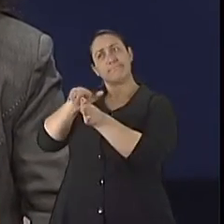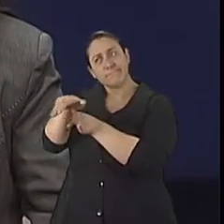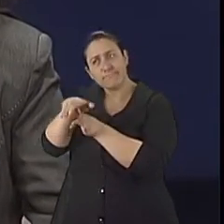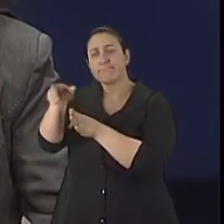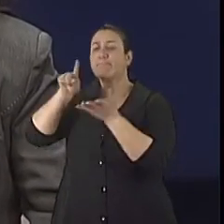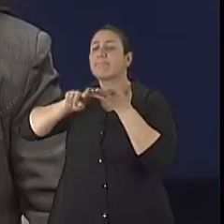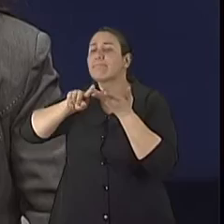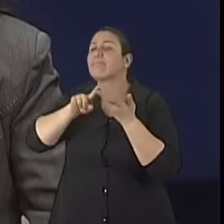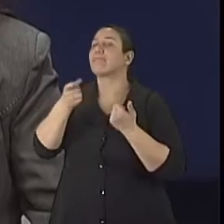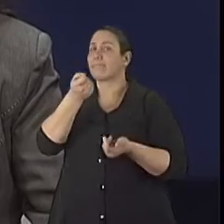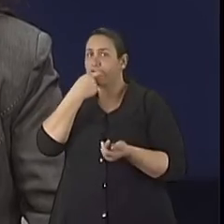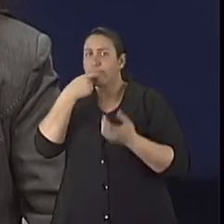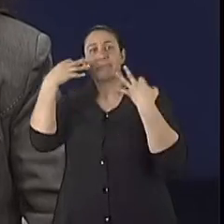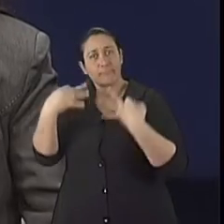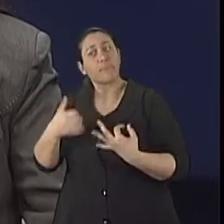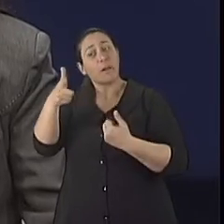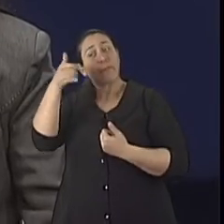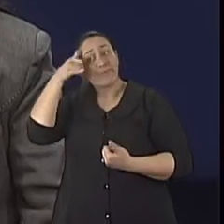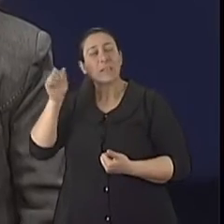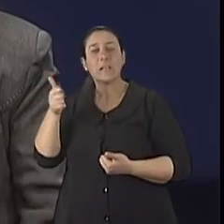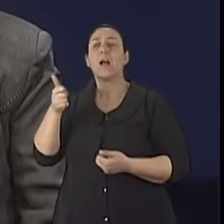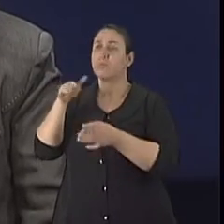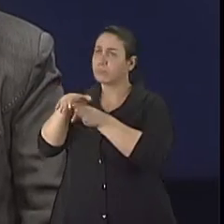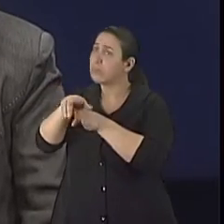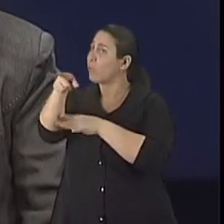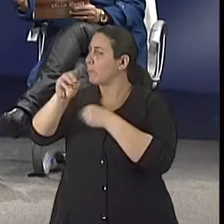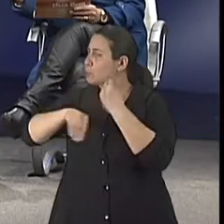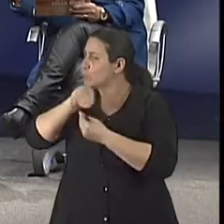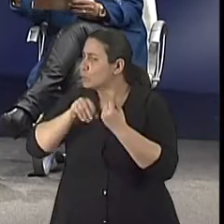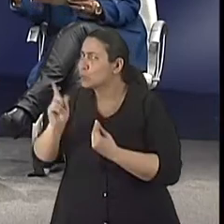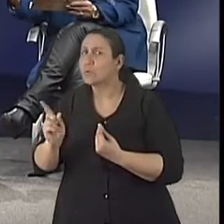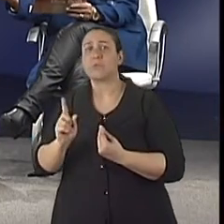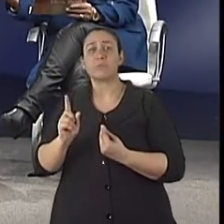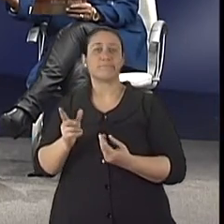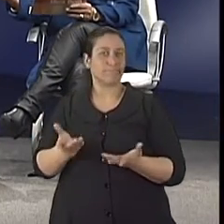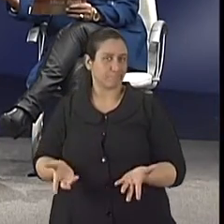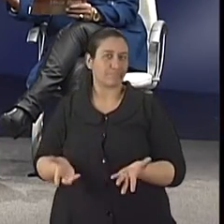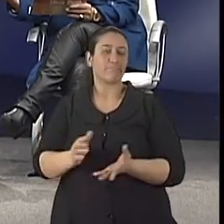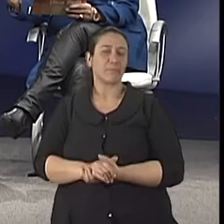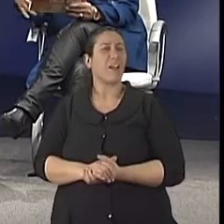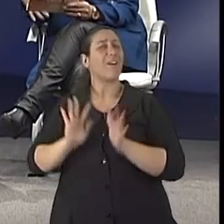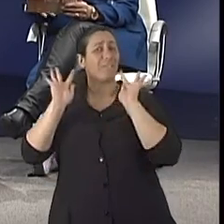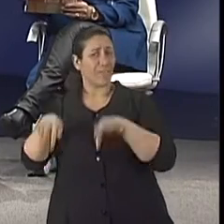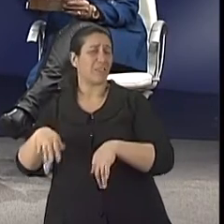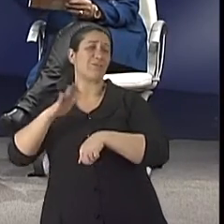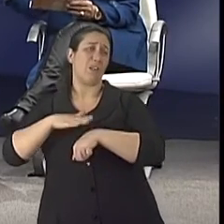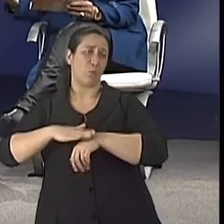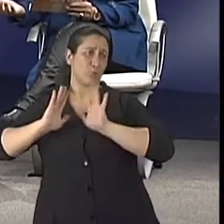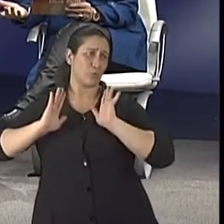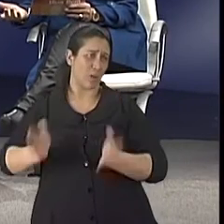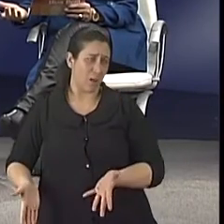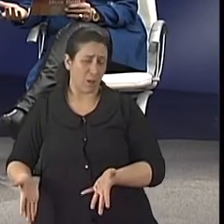ajudar a evitar que isso realmente aconteça. Cristina, terminamos o nosso tempo, claro que a gente podia continuar aqui